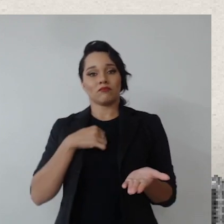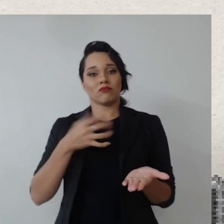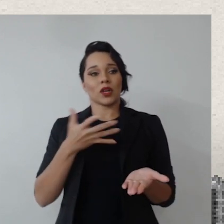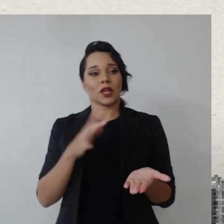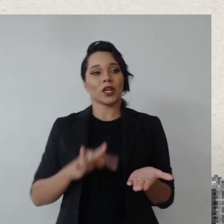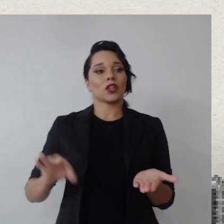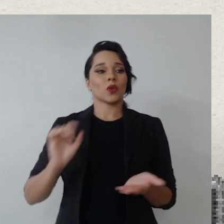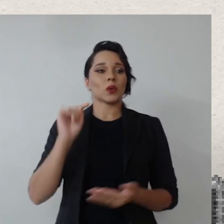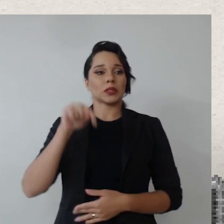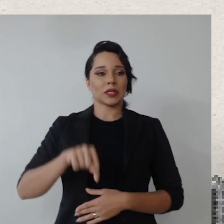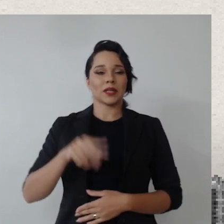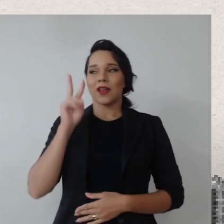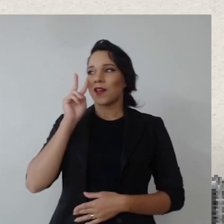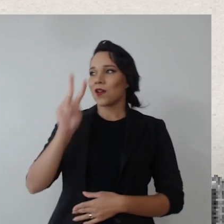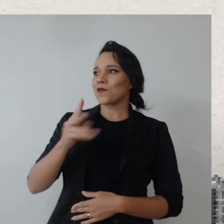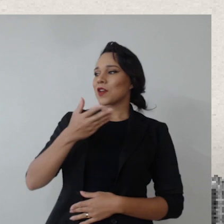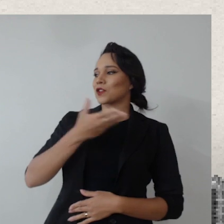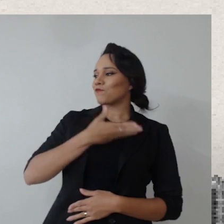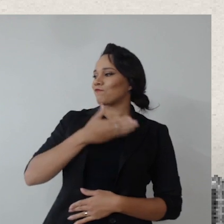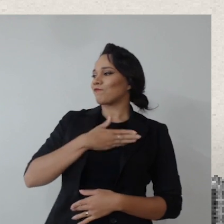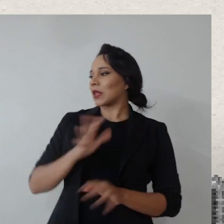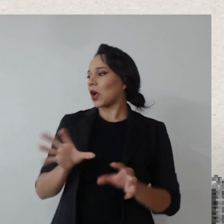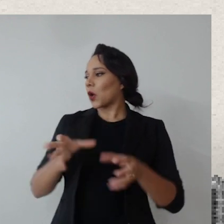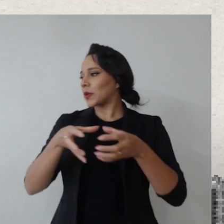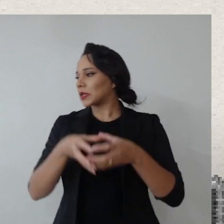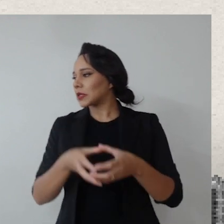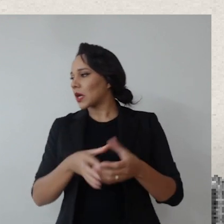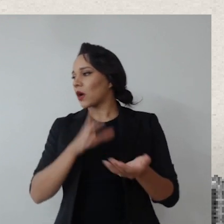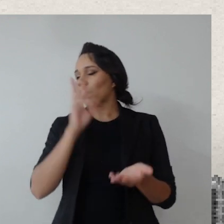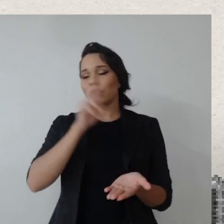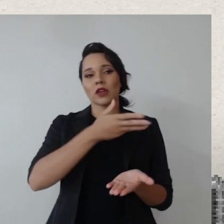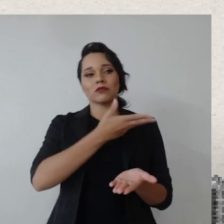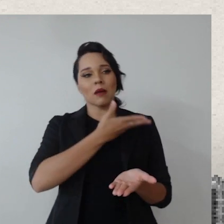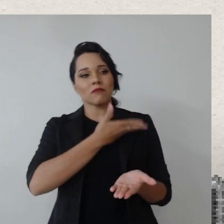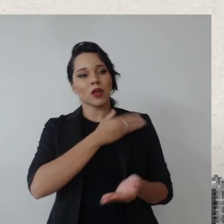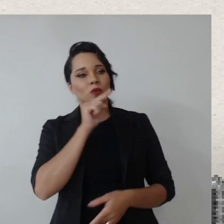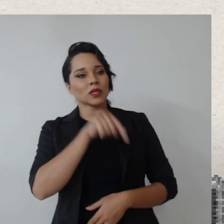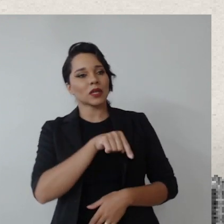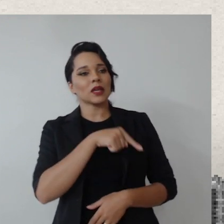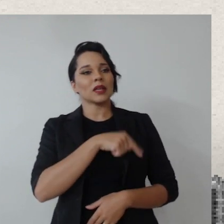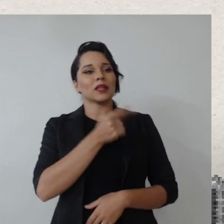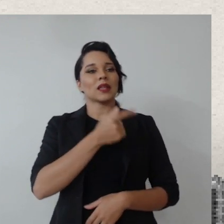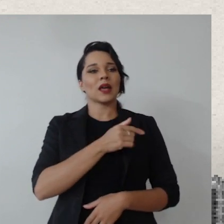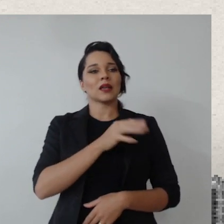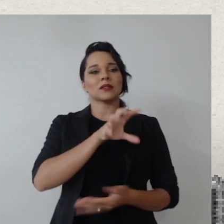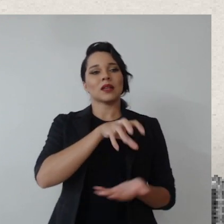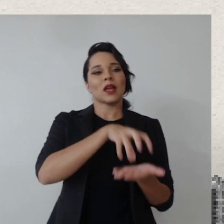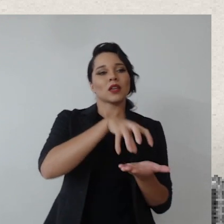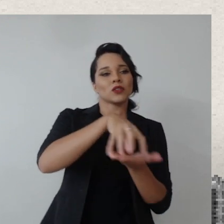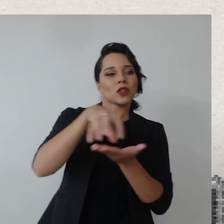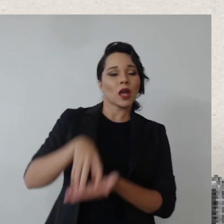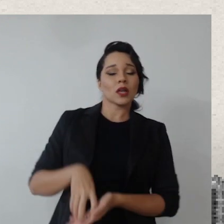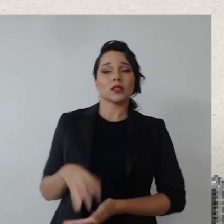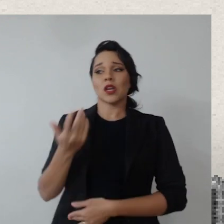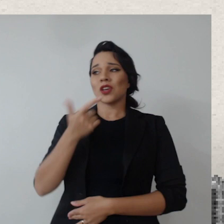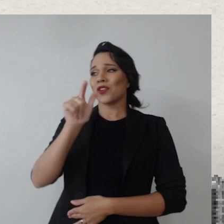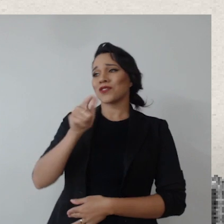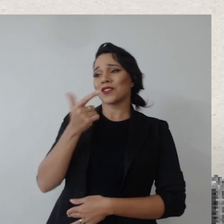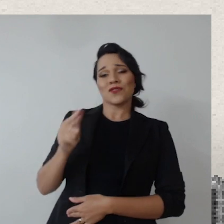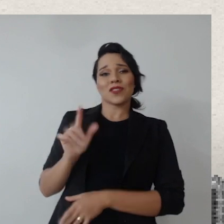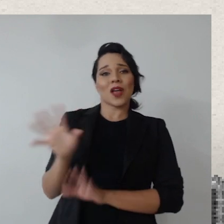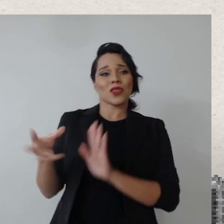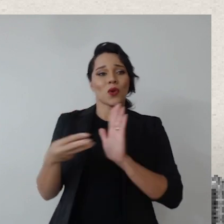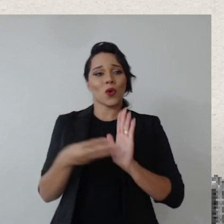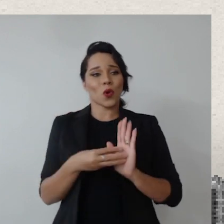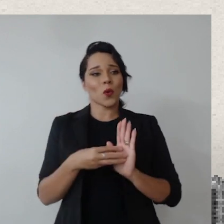gostaria que todos aqui, eu vejo colegas da comissão, vejo colegas das seccionais e eu vejo colegas que não estão